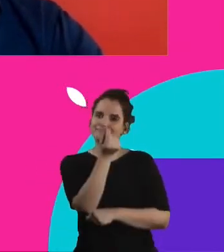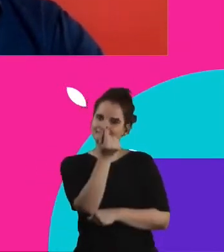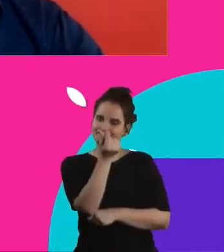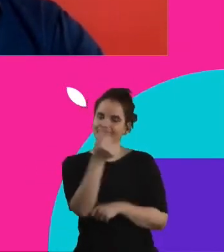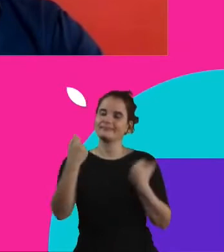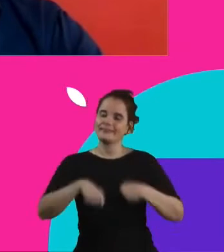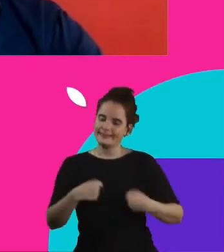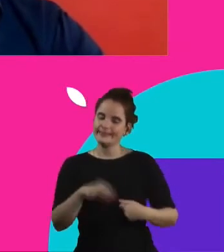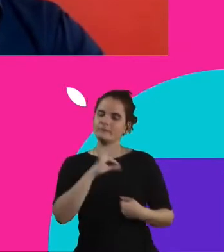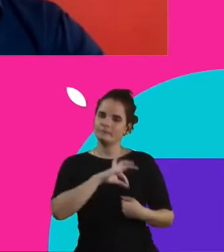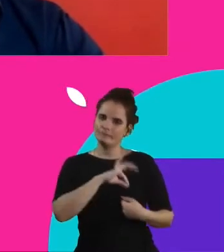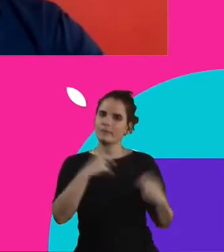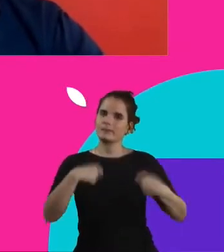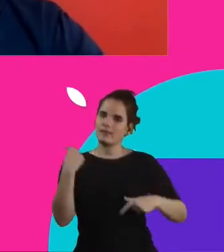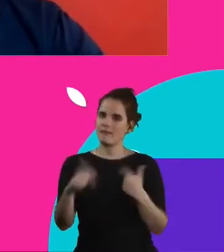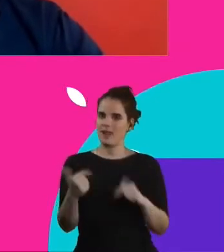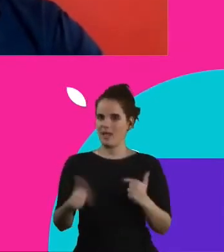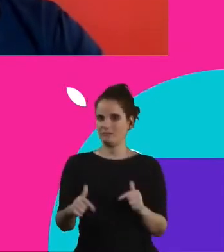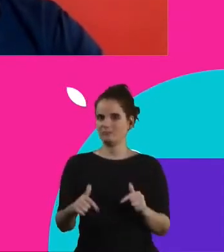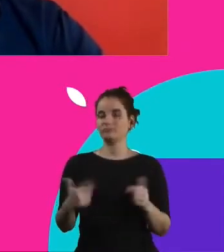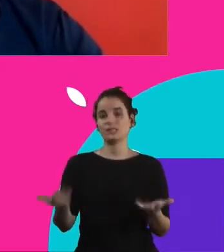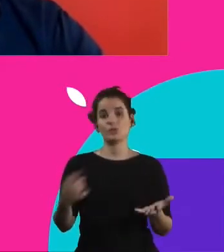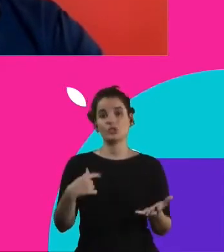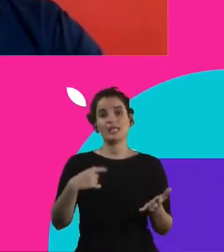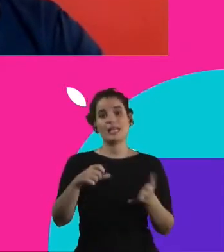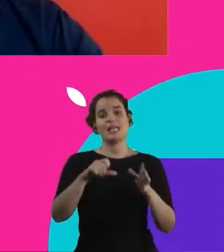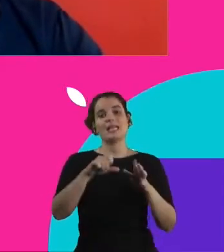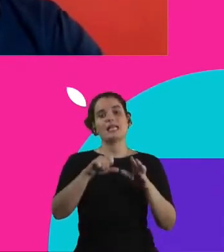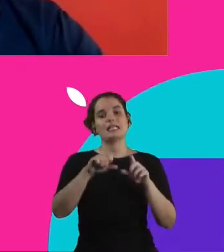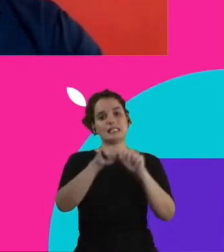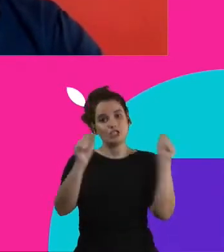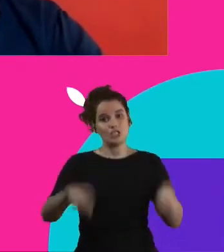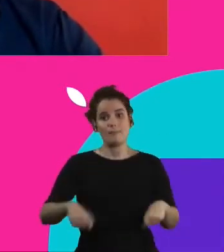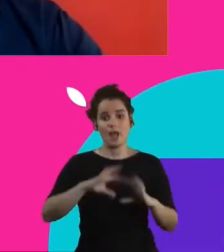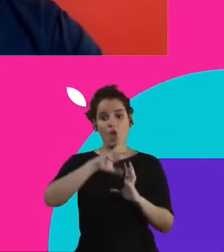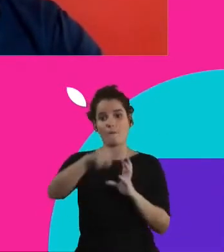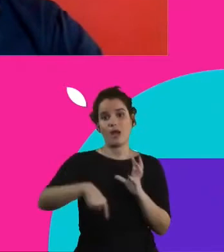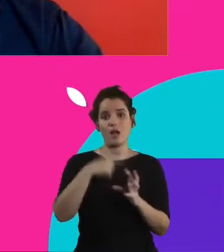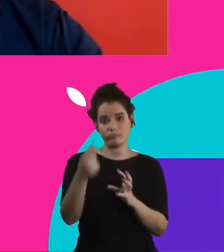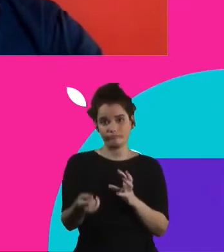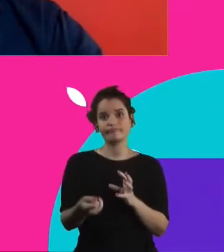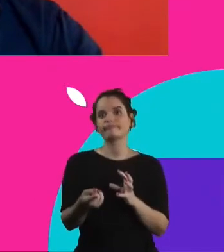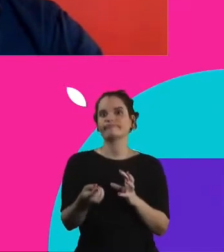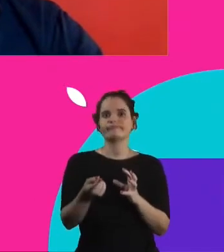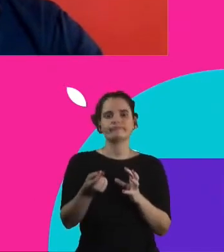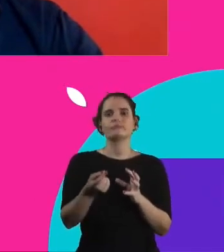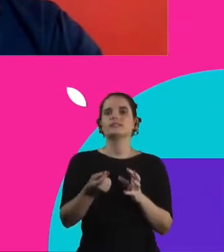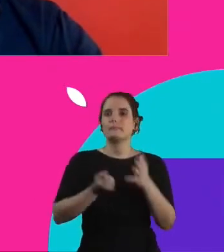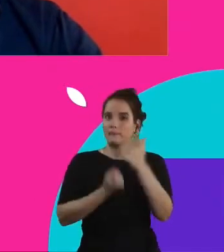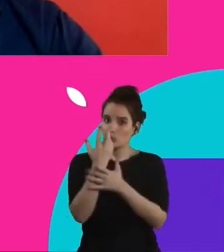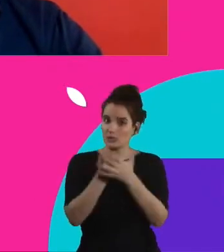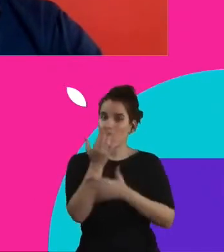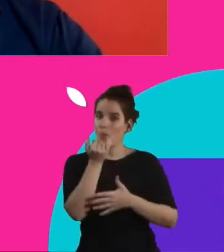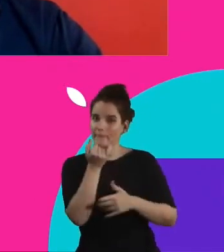de uma certa forma. Então, estamos inseridos dentro desse sistema, é um sistema global de produção e distribuição de alimentos também, né?